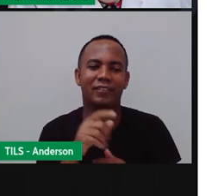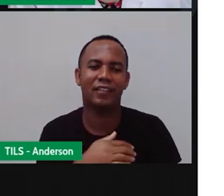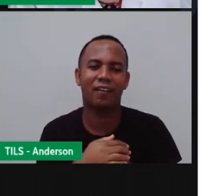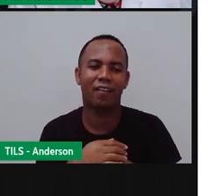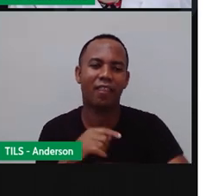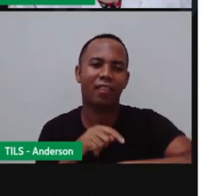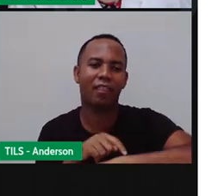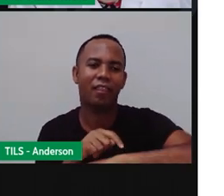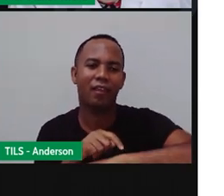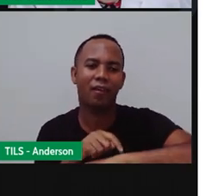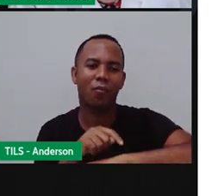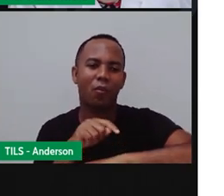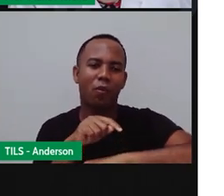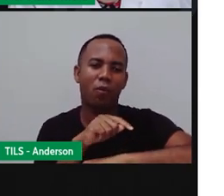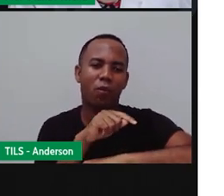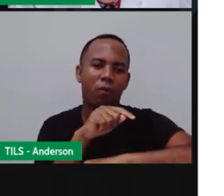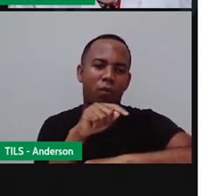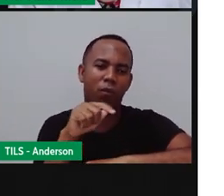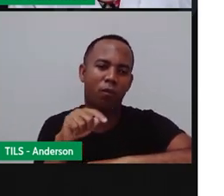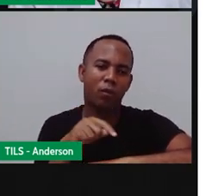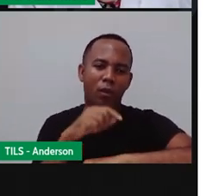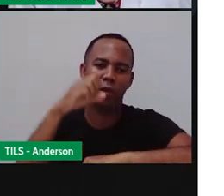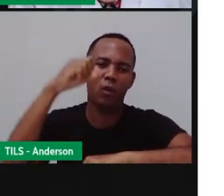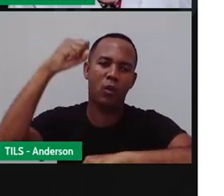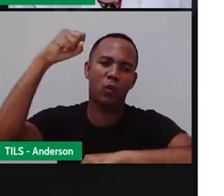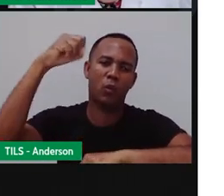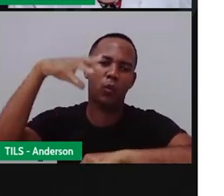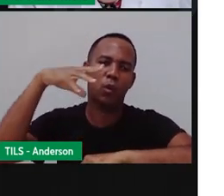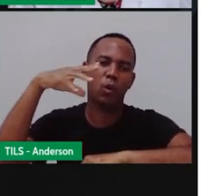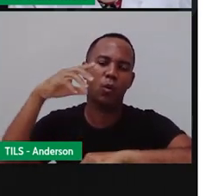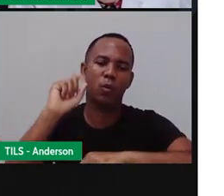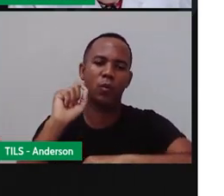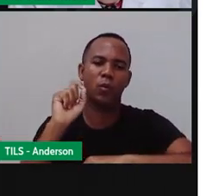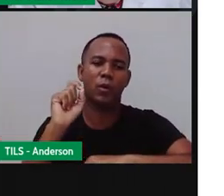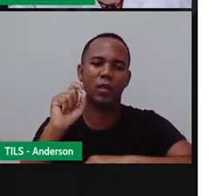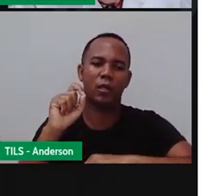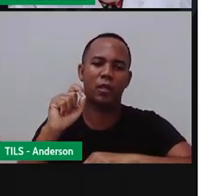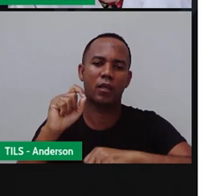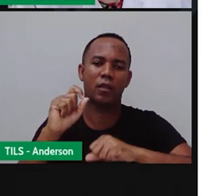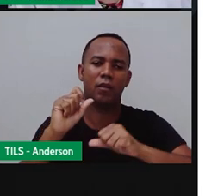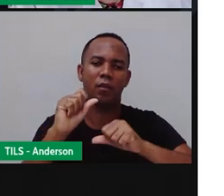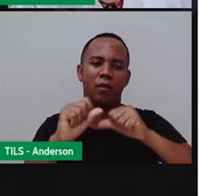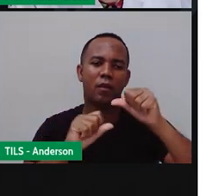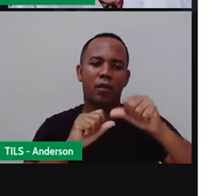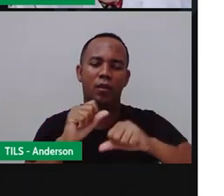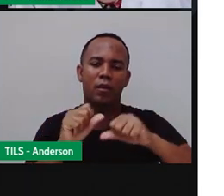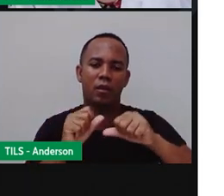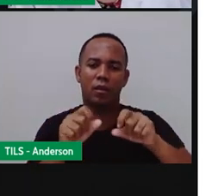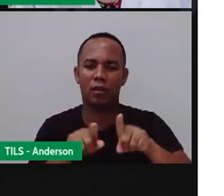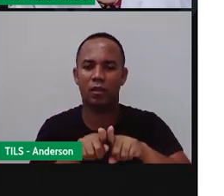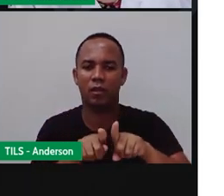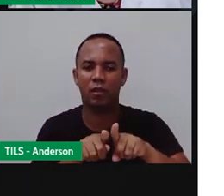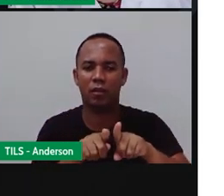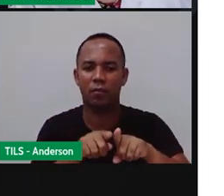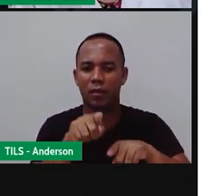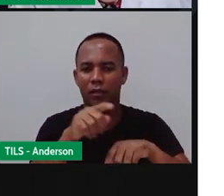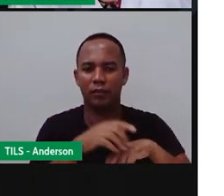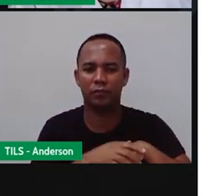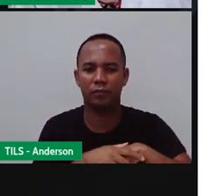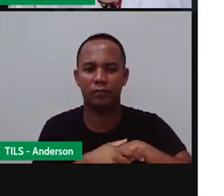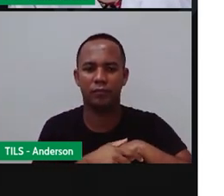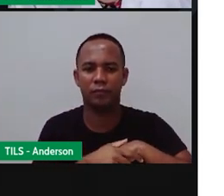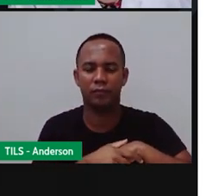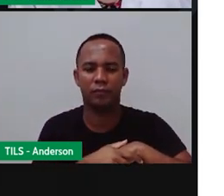medir o tempo. À medida que o sol ia batendo, essa travezinha aqui, ela ia andando. Segundo a internet, isso aqui